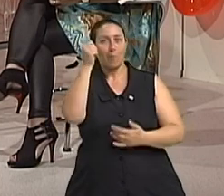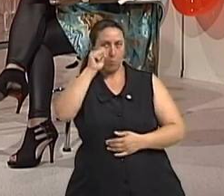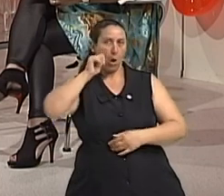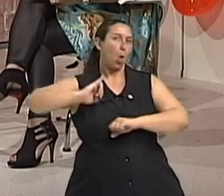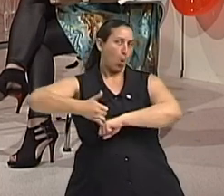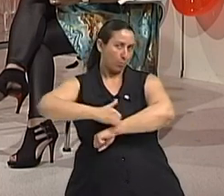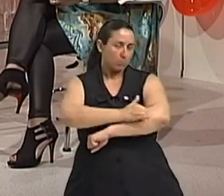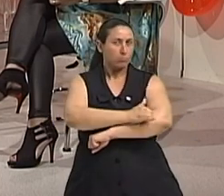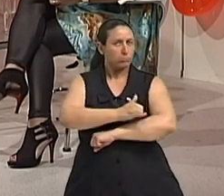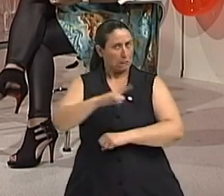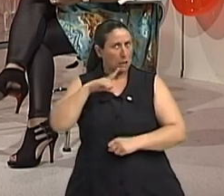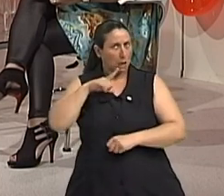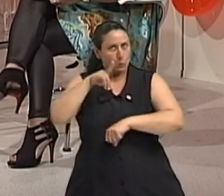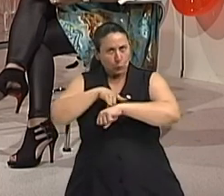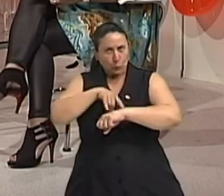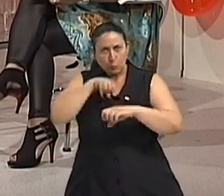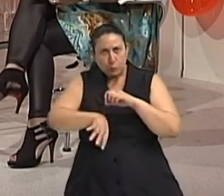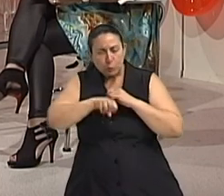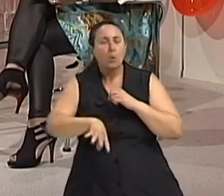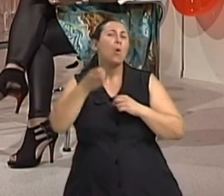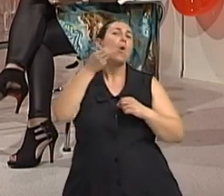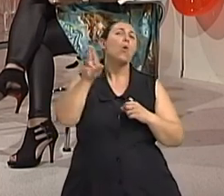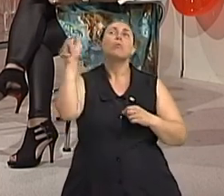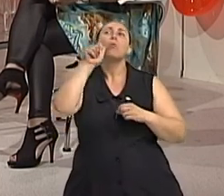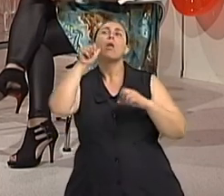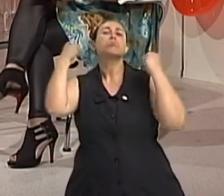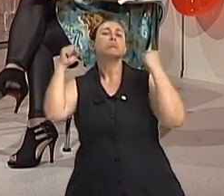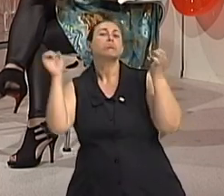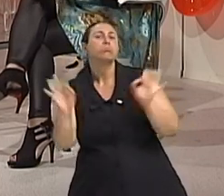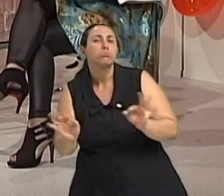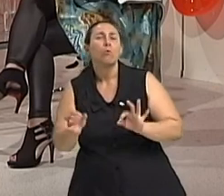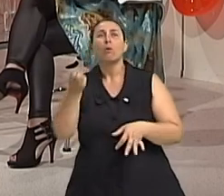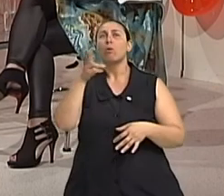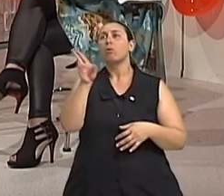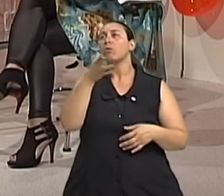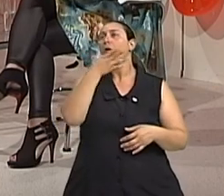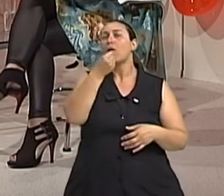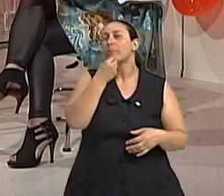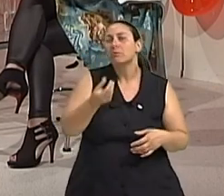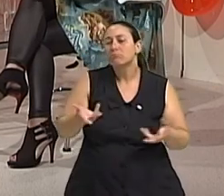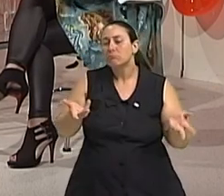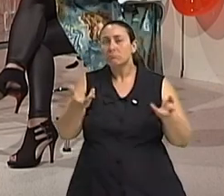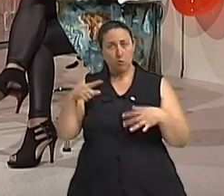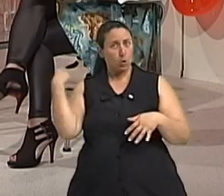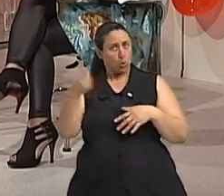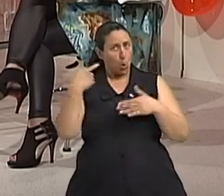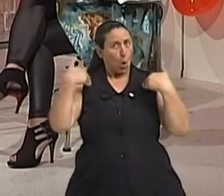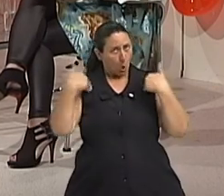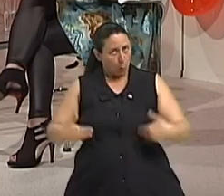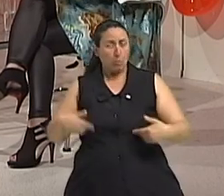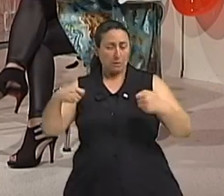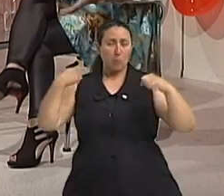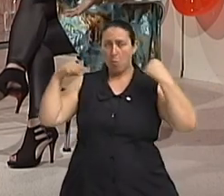obesa está mais propensa a isso? que uma mulher que não faz exercício físico ou um homem quer dizer, o nosso corpo foi feito para estar em